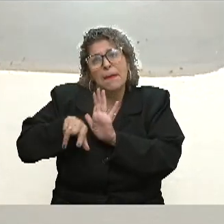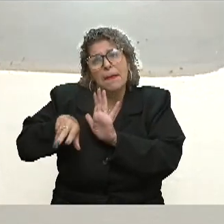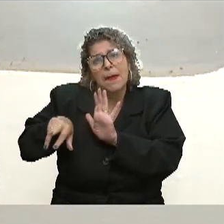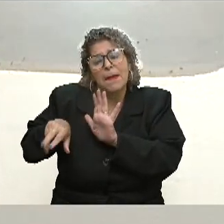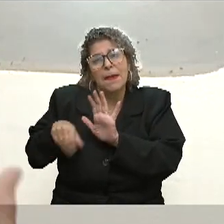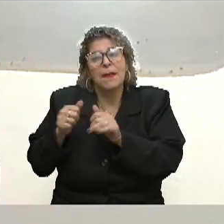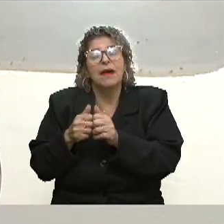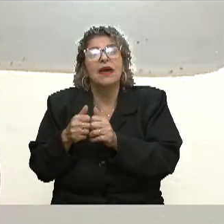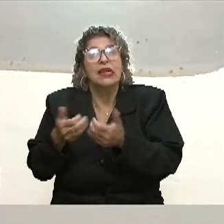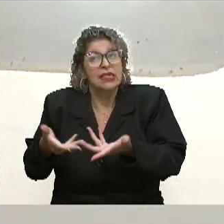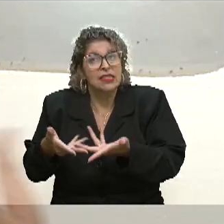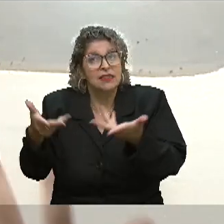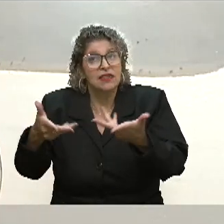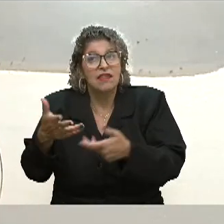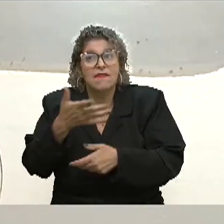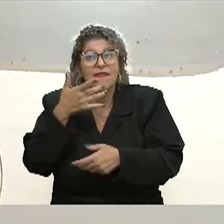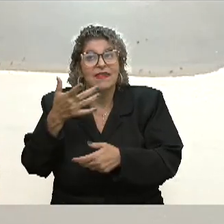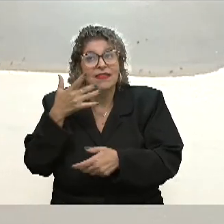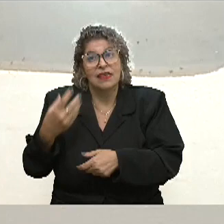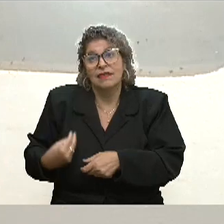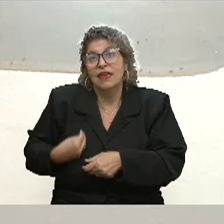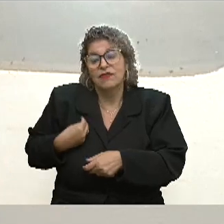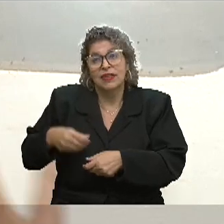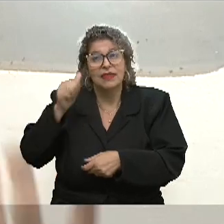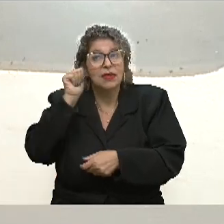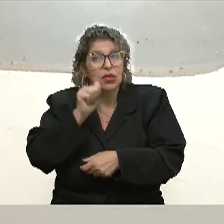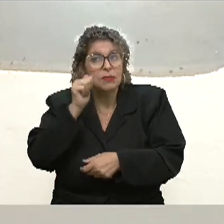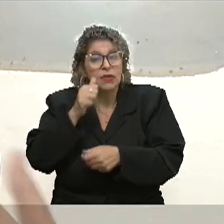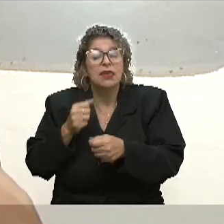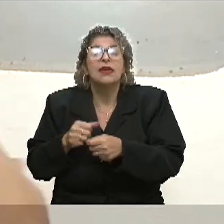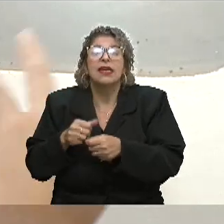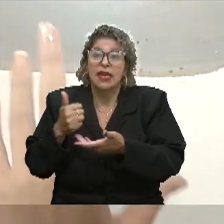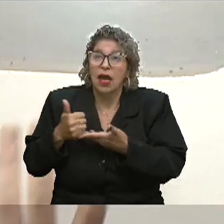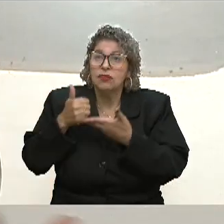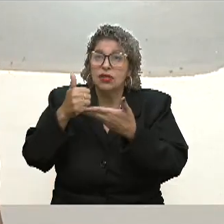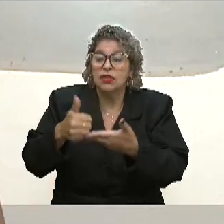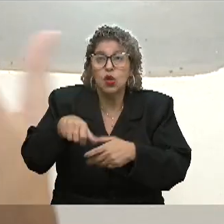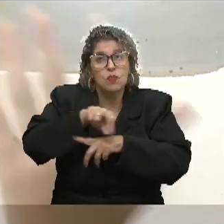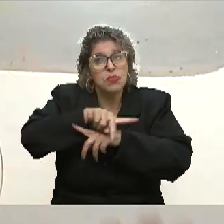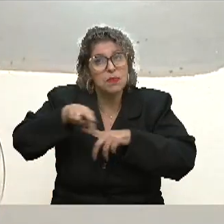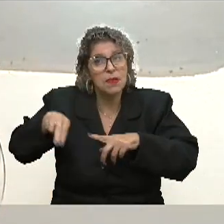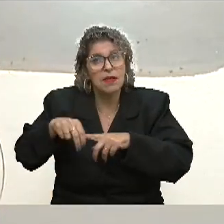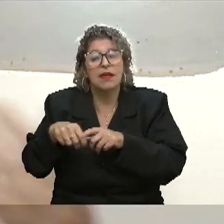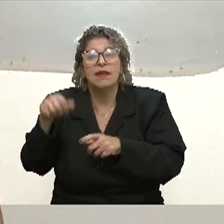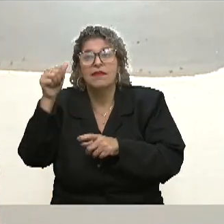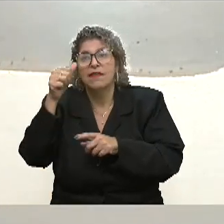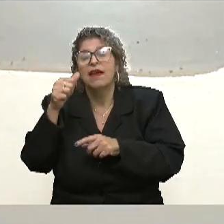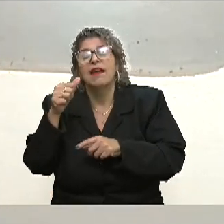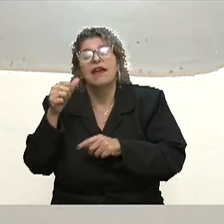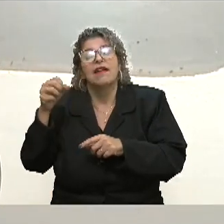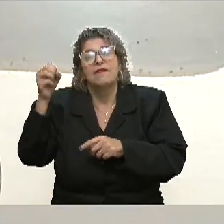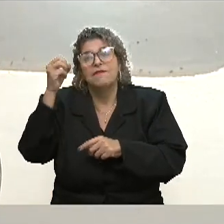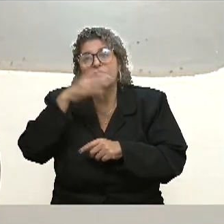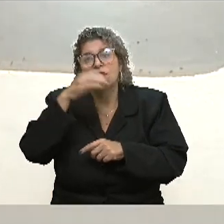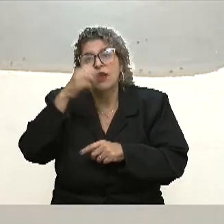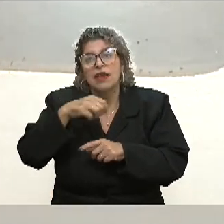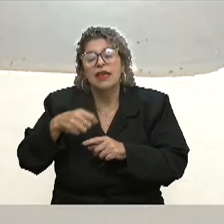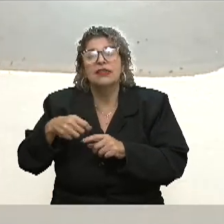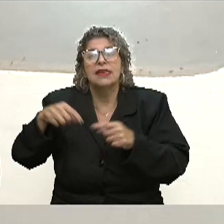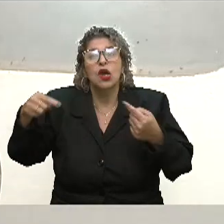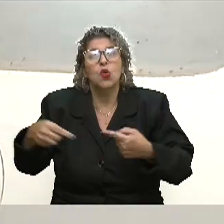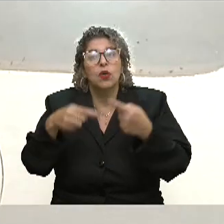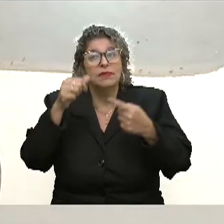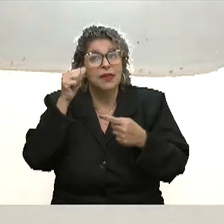iniciativas que facilitam a vida das mulheres e auxiliam em problemas como violência contra a mulher, violência doméstica